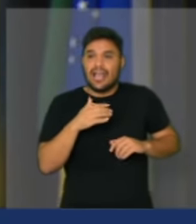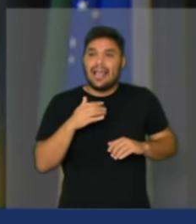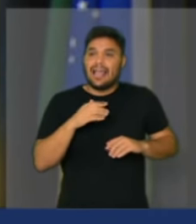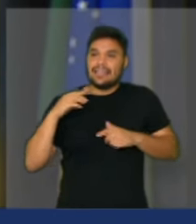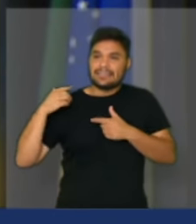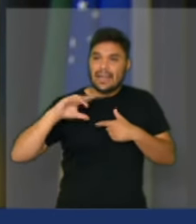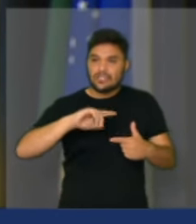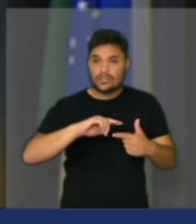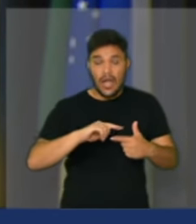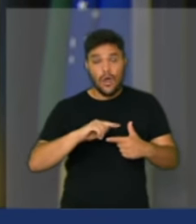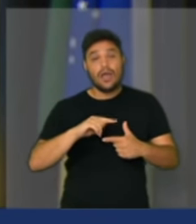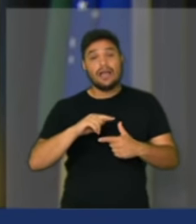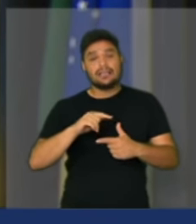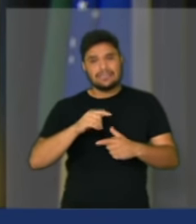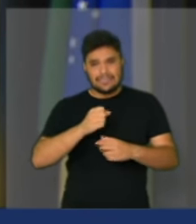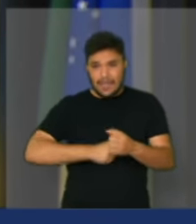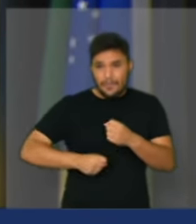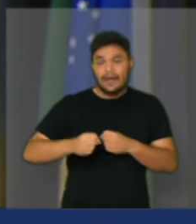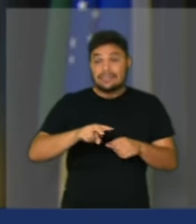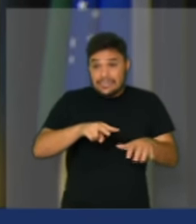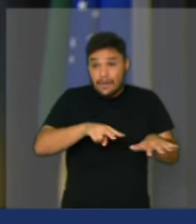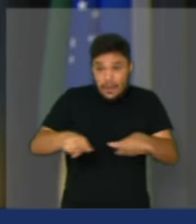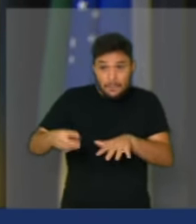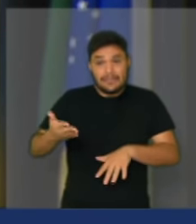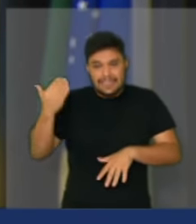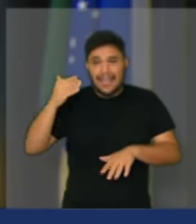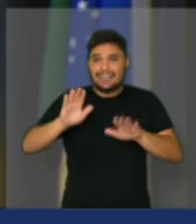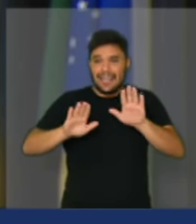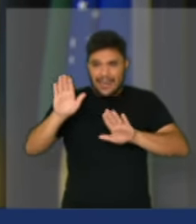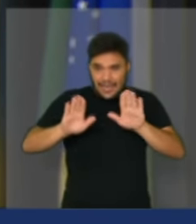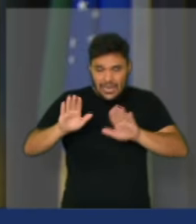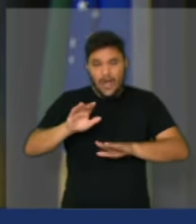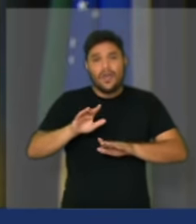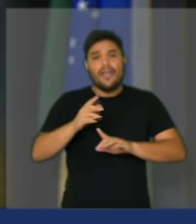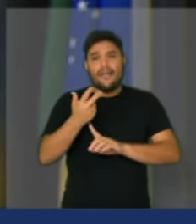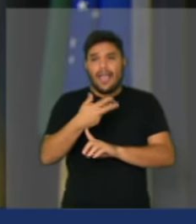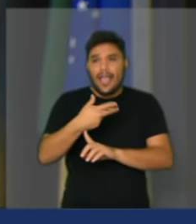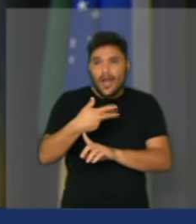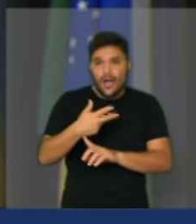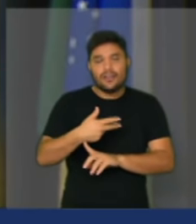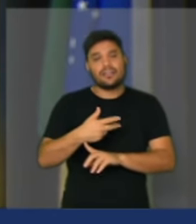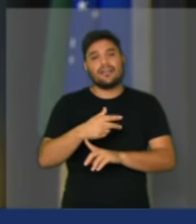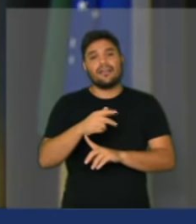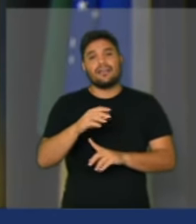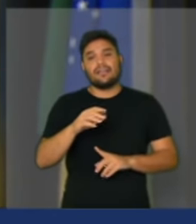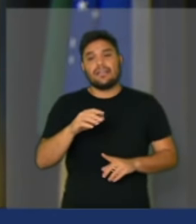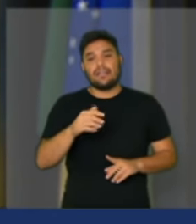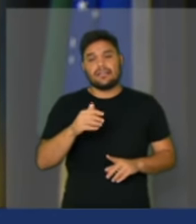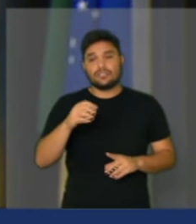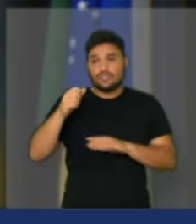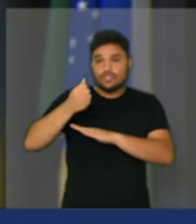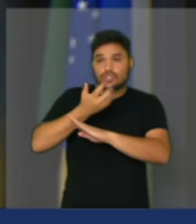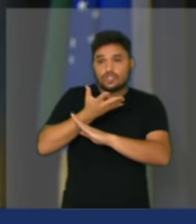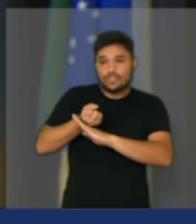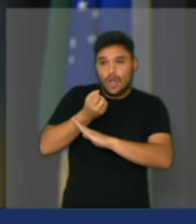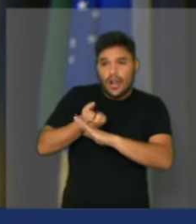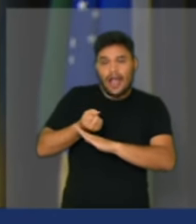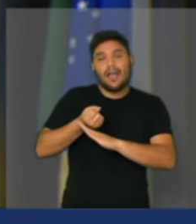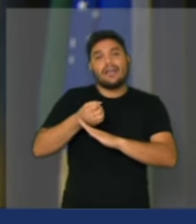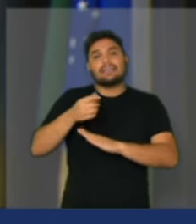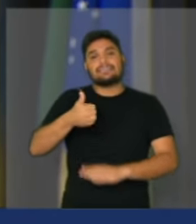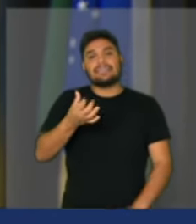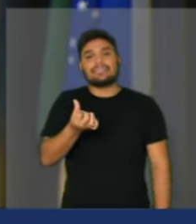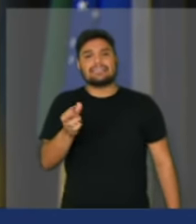último leilão da semana passada, foi vendida a energia eólica e a energia solar a 160 reais o megawatt,